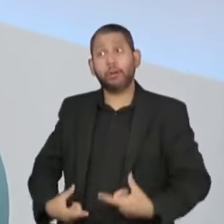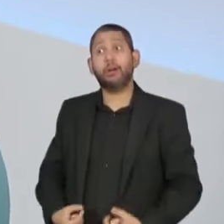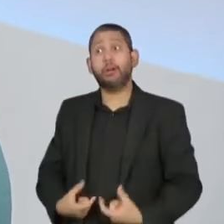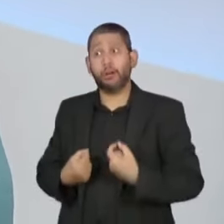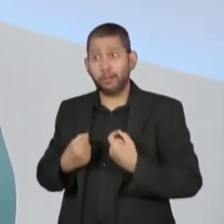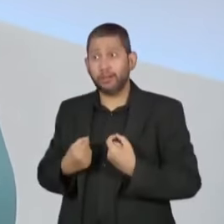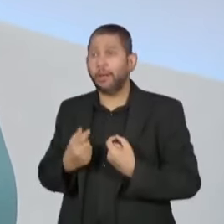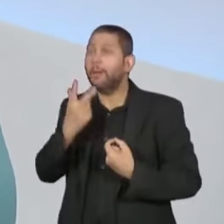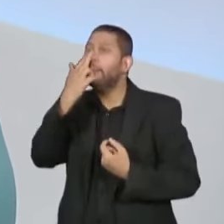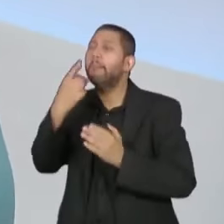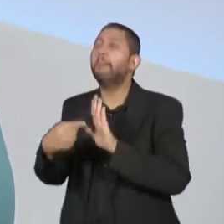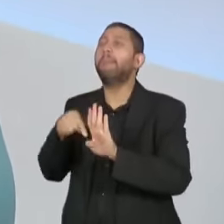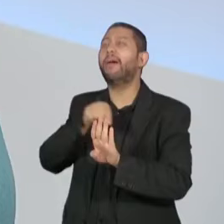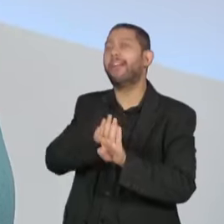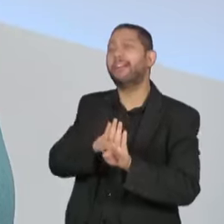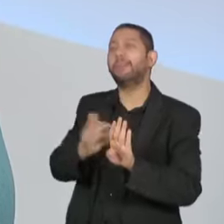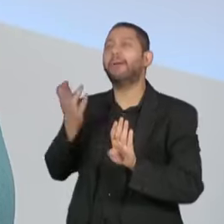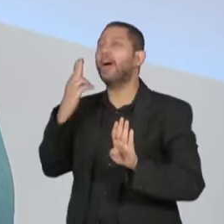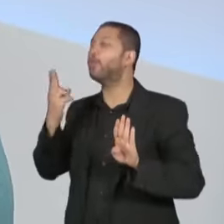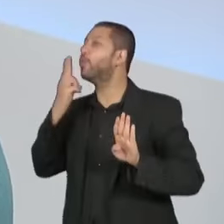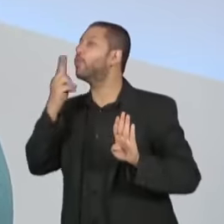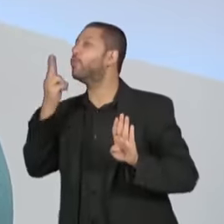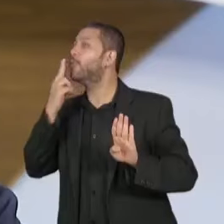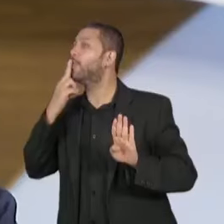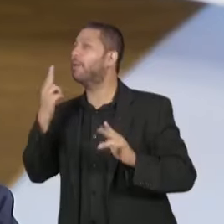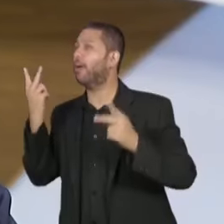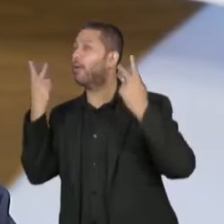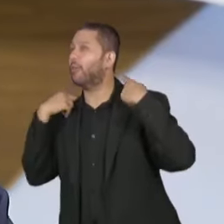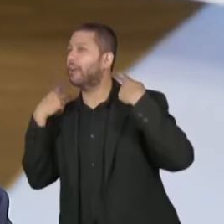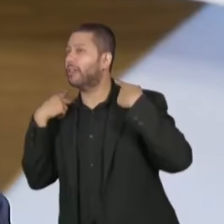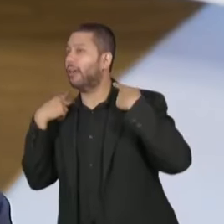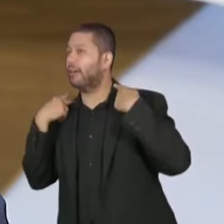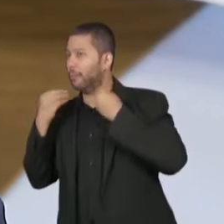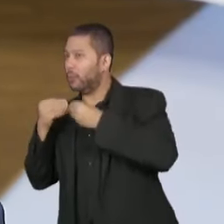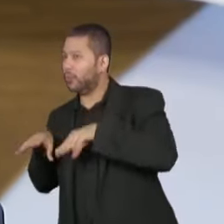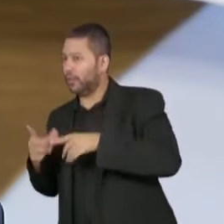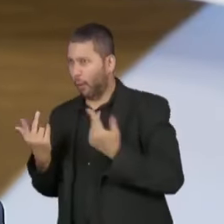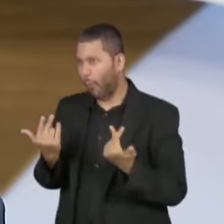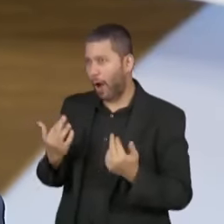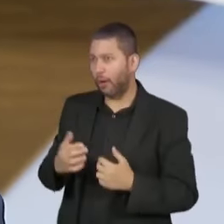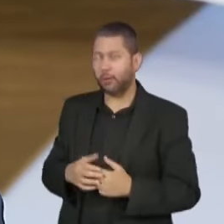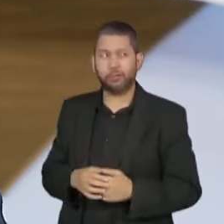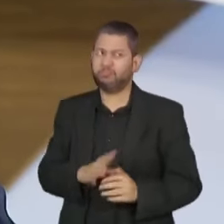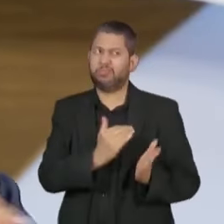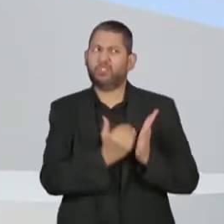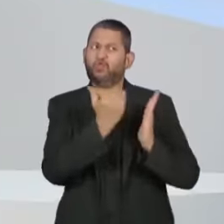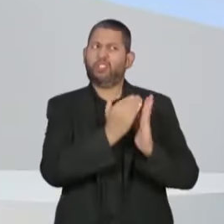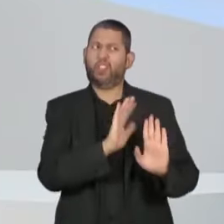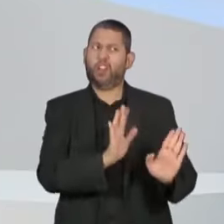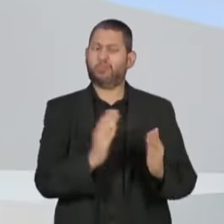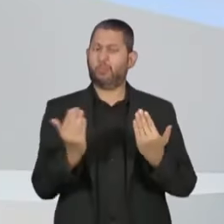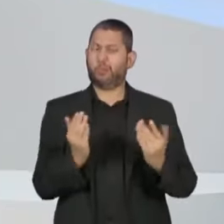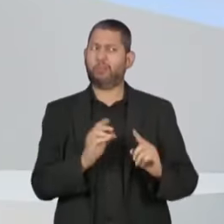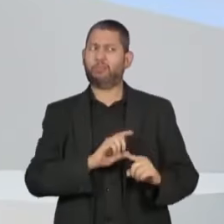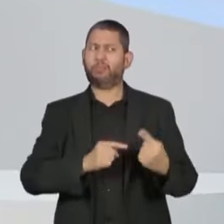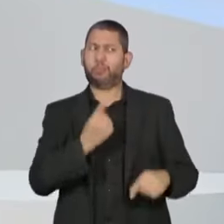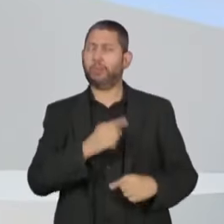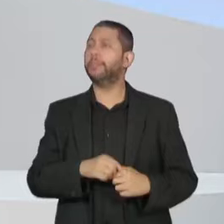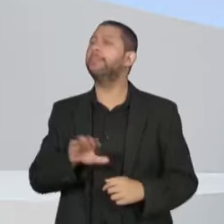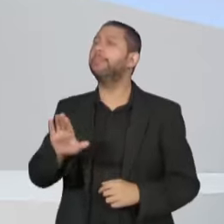pulmão, por exemplo. O senhor acha essa comparação muito forçada? Exagerada. E o senhor queria saber se o senhor acha que o